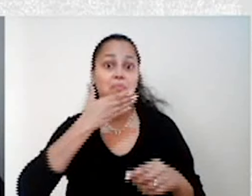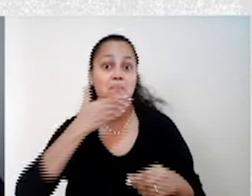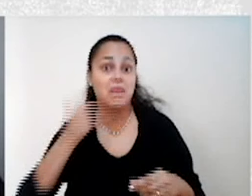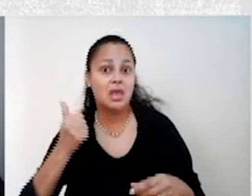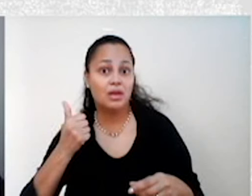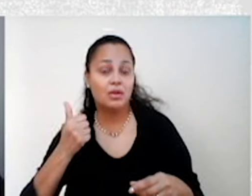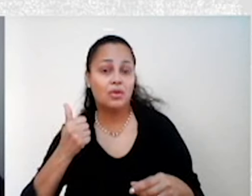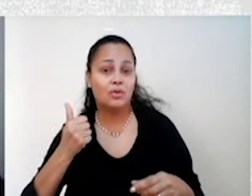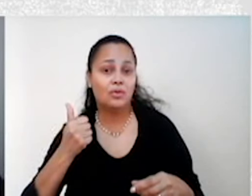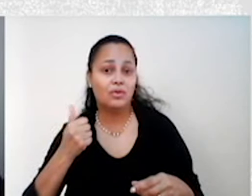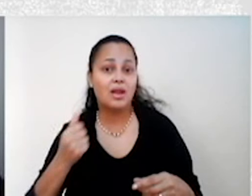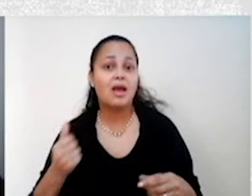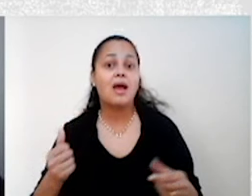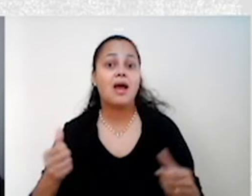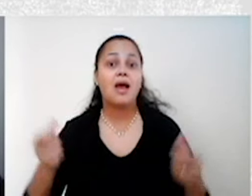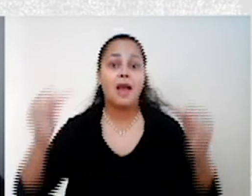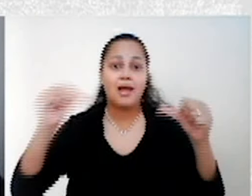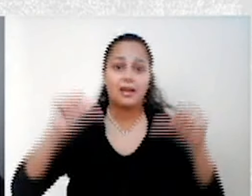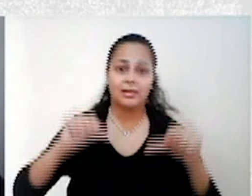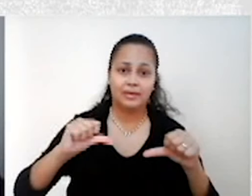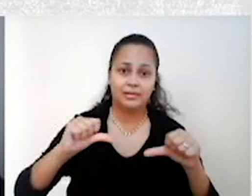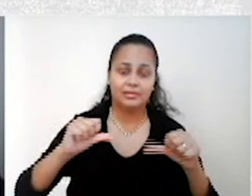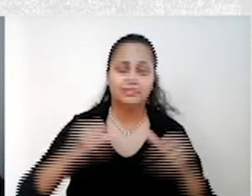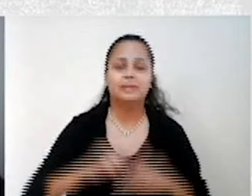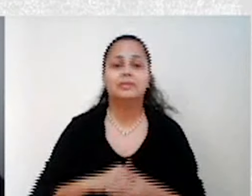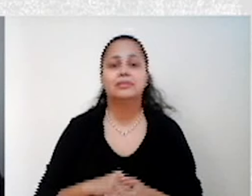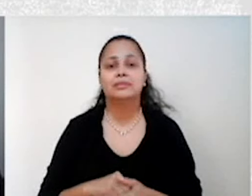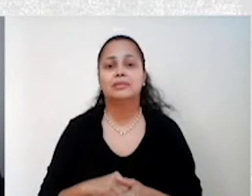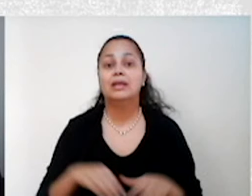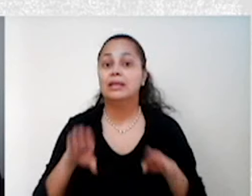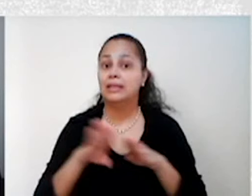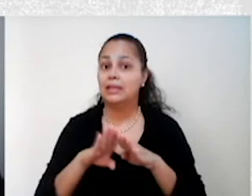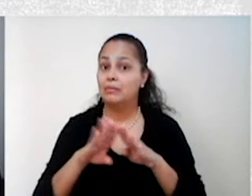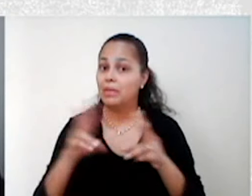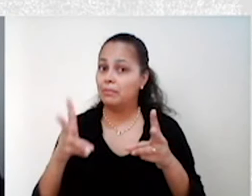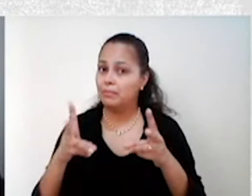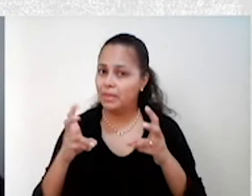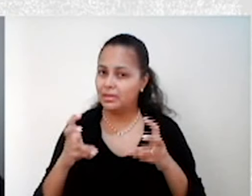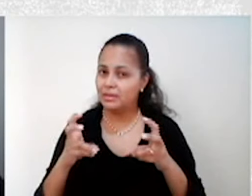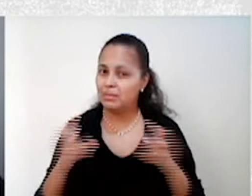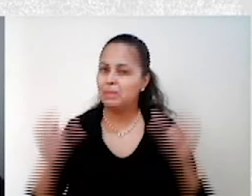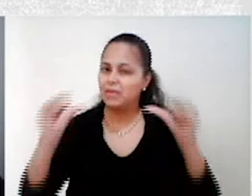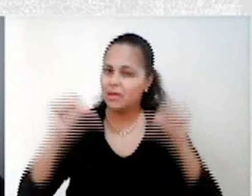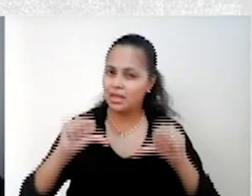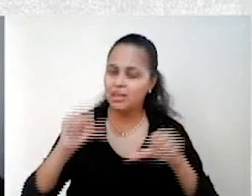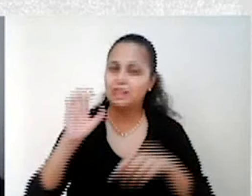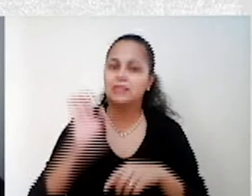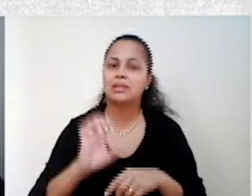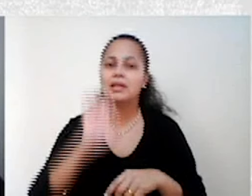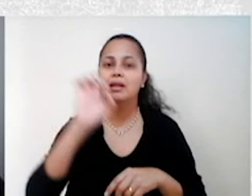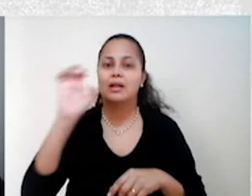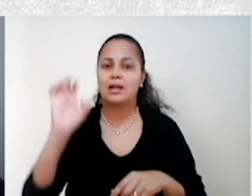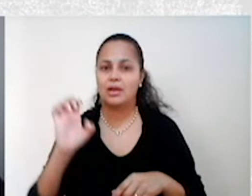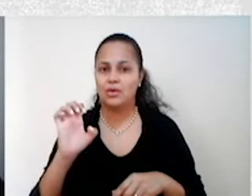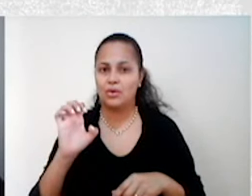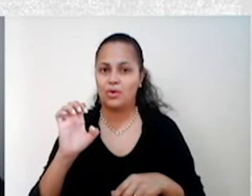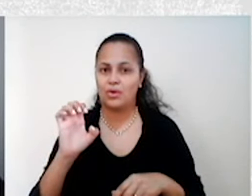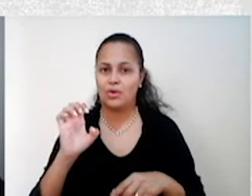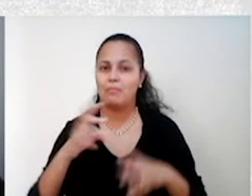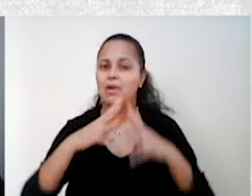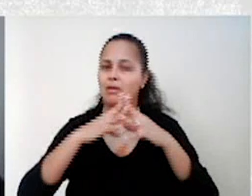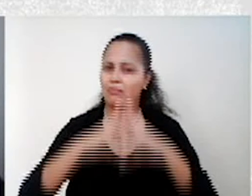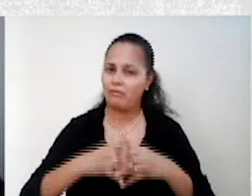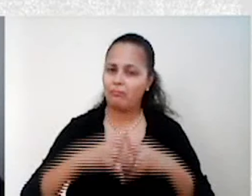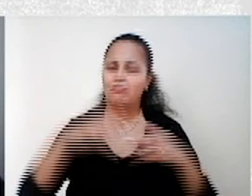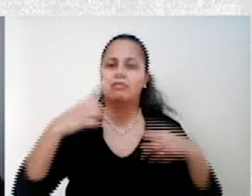a crise, uma estratégia que ficou conhecida como o New Deal. Também percebemos que a crise econômica na Europa resultou na radicalização